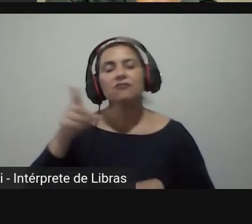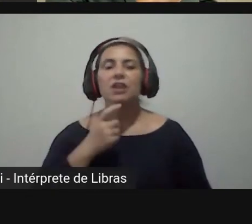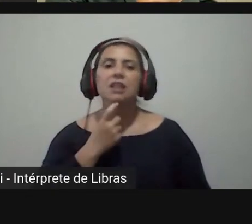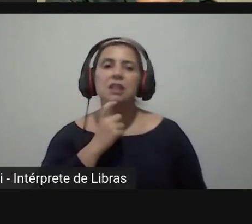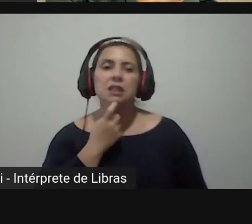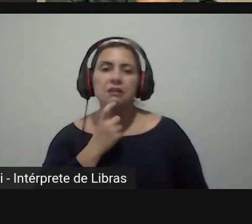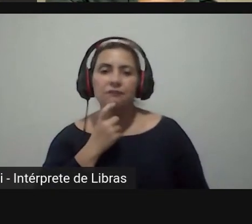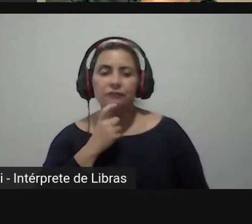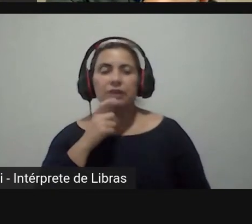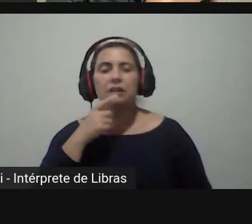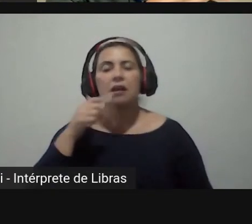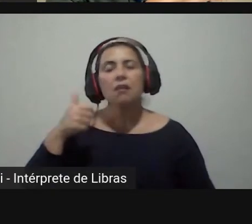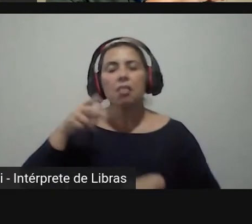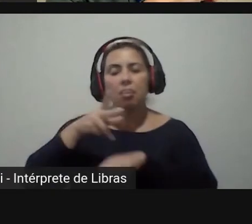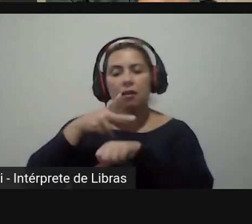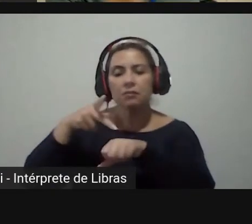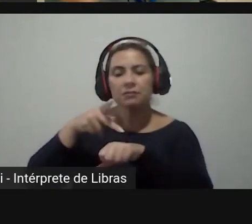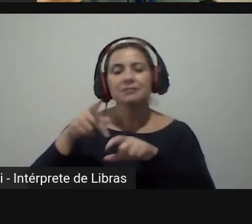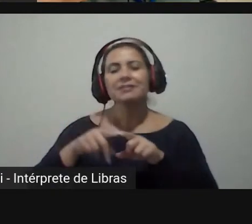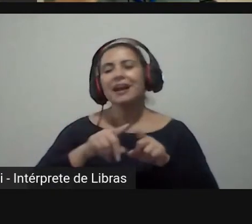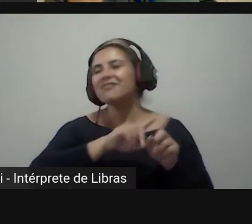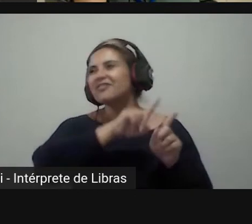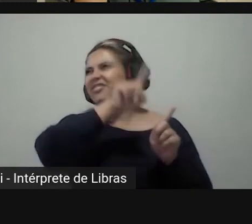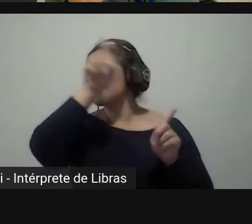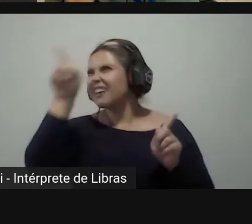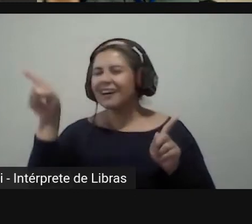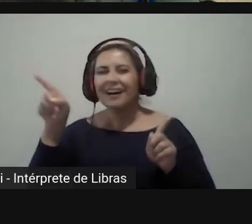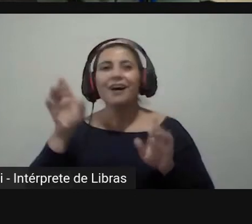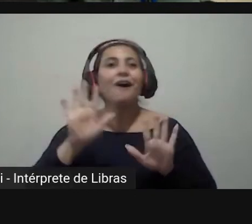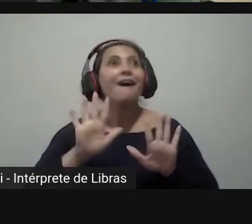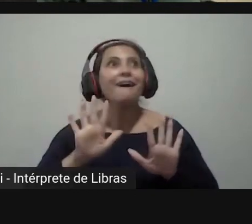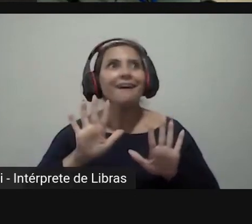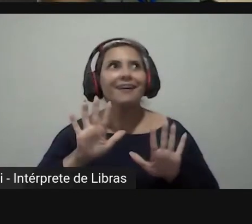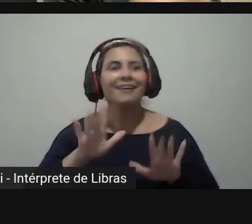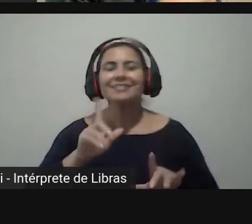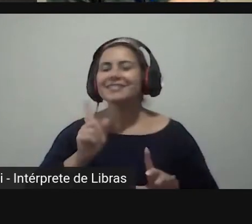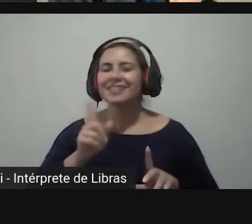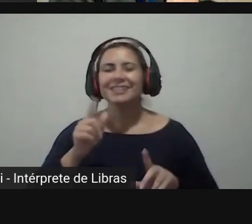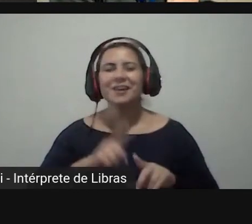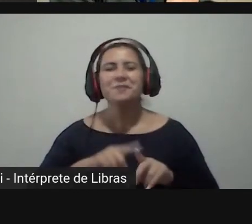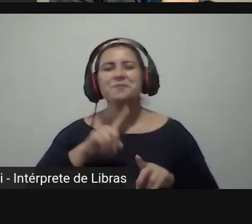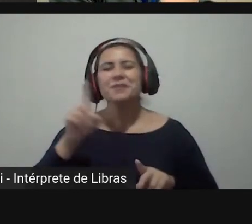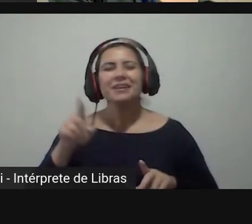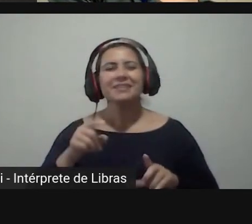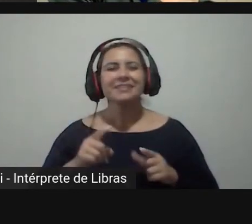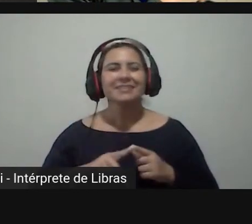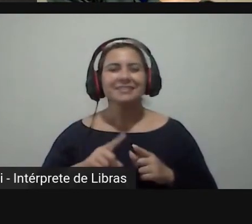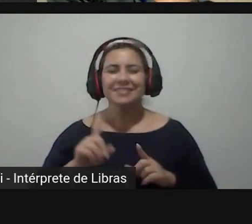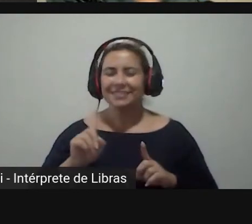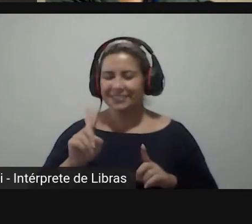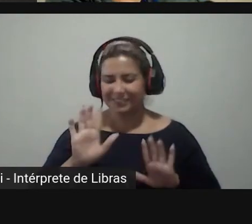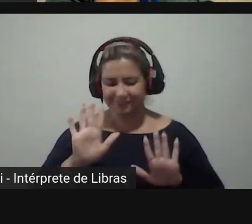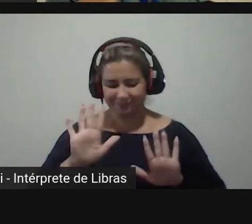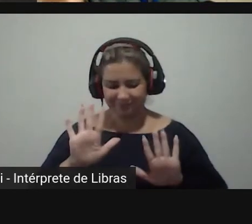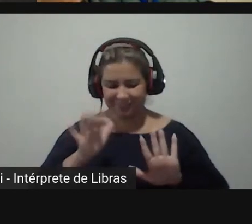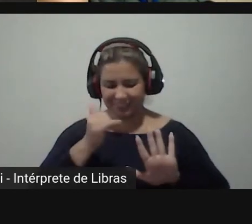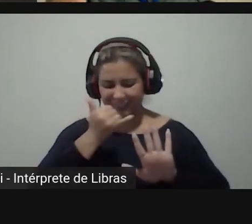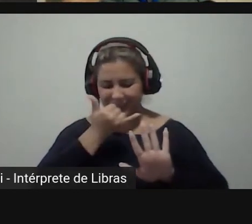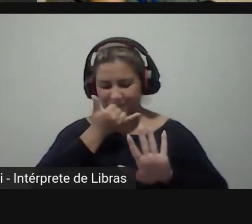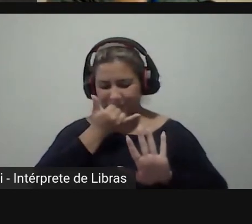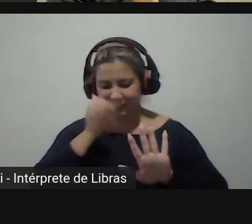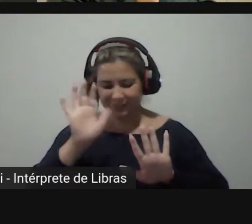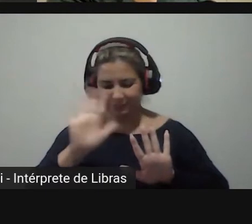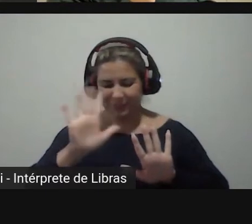pegou um ônibus e foi para o final da Ceilândia eu também estive na Finlândia mas o meu ônibus foi para o final da Brasilândia de Brasilândia e assim